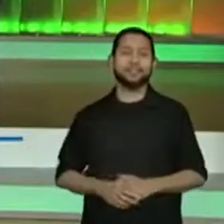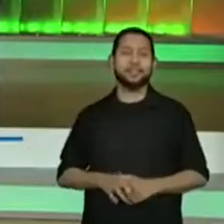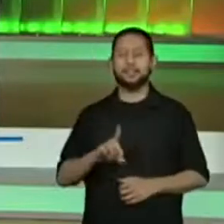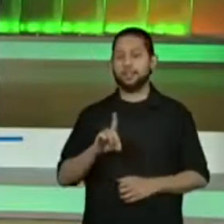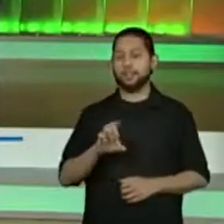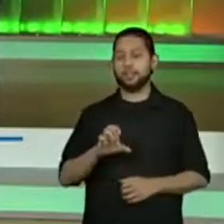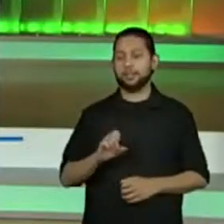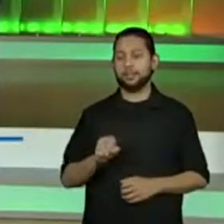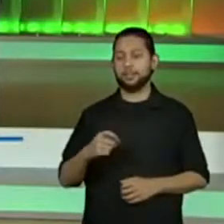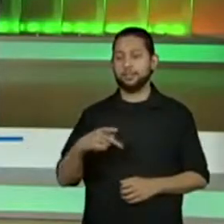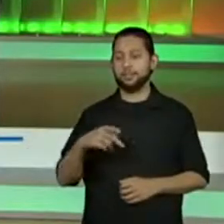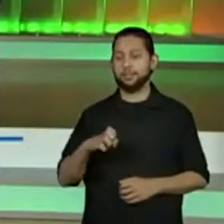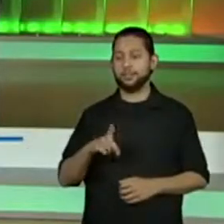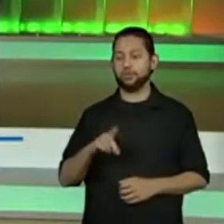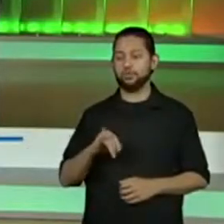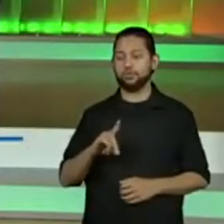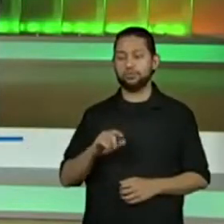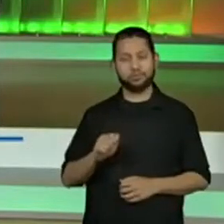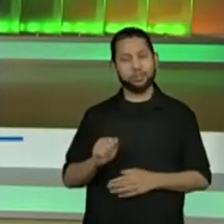professora Carla, ó.